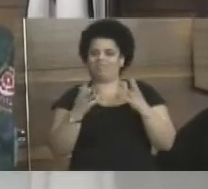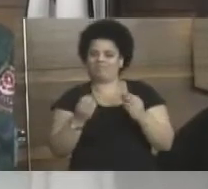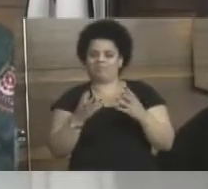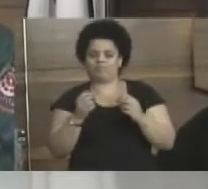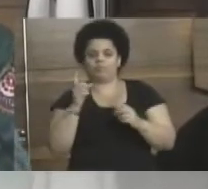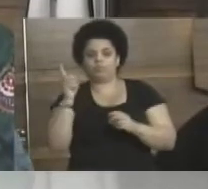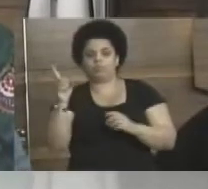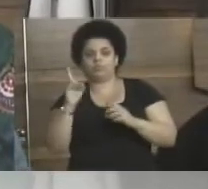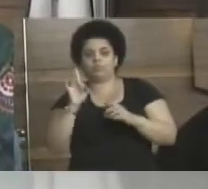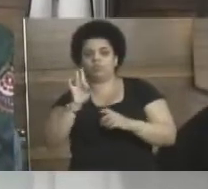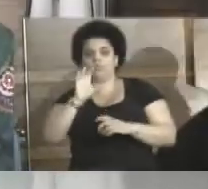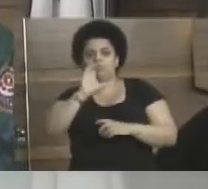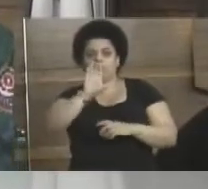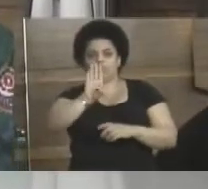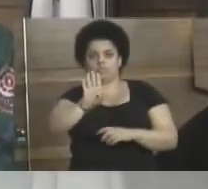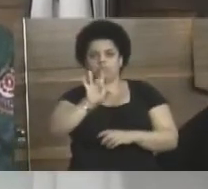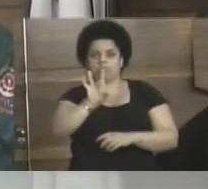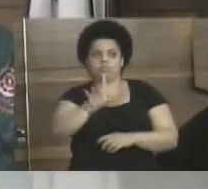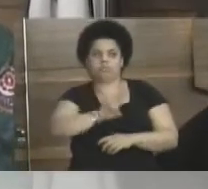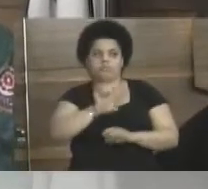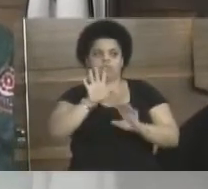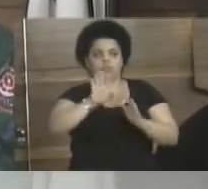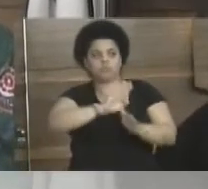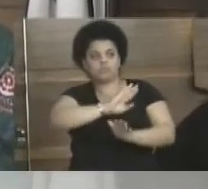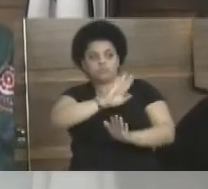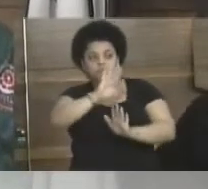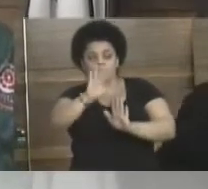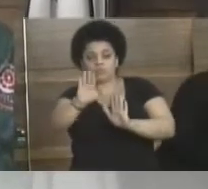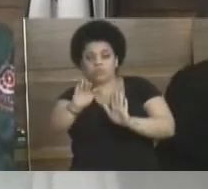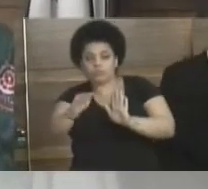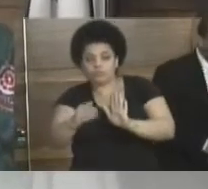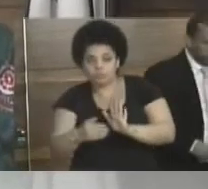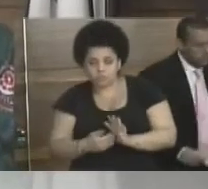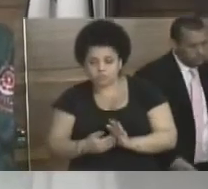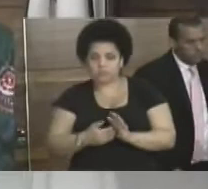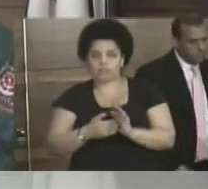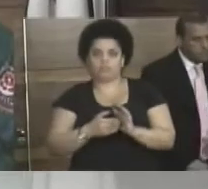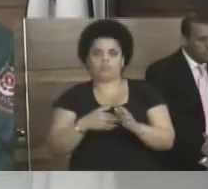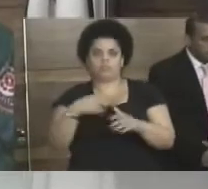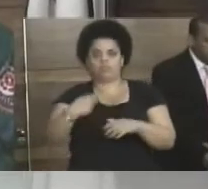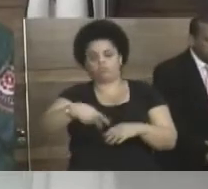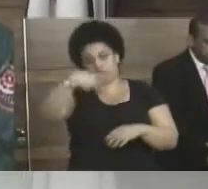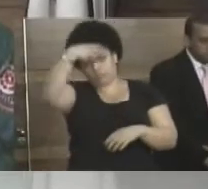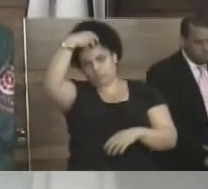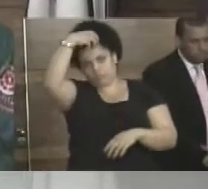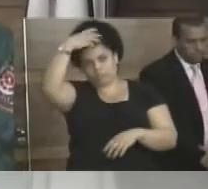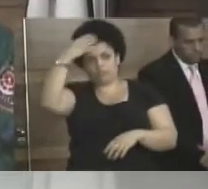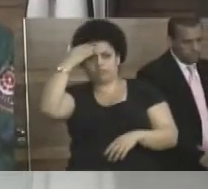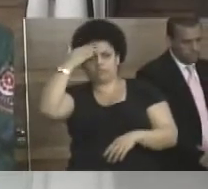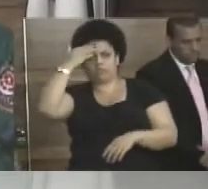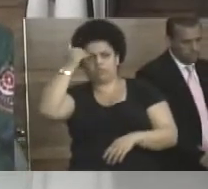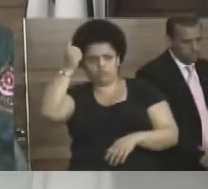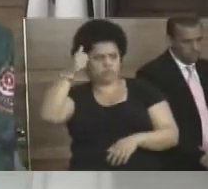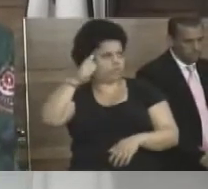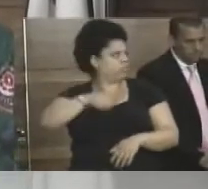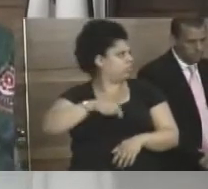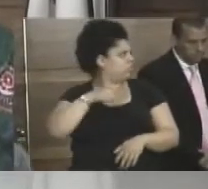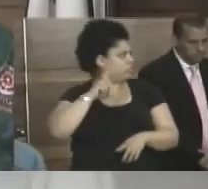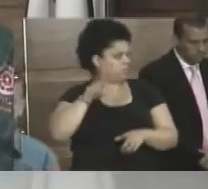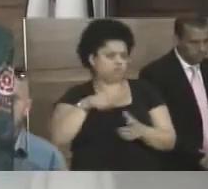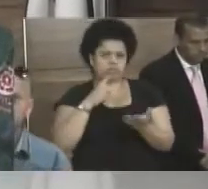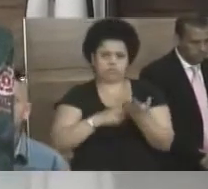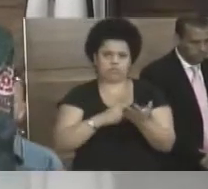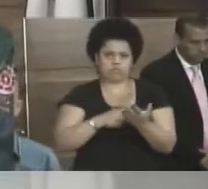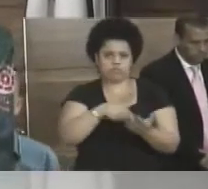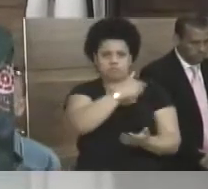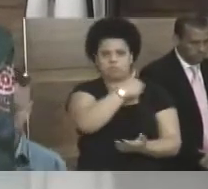só lá no Campo Belo, como em todo o município. A gente sabe que essa creche é uma parceria também